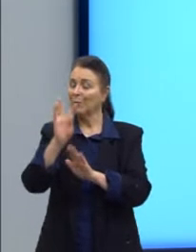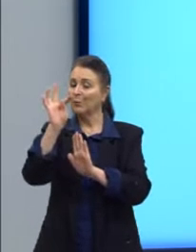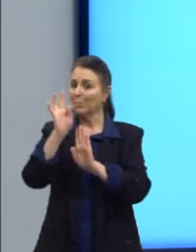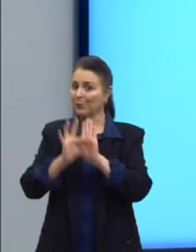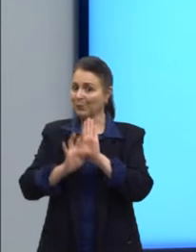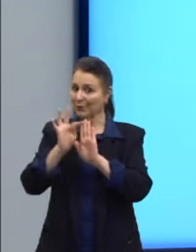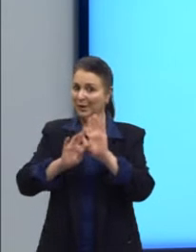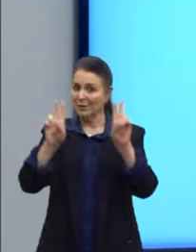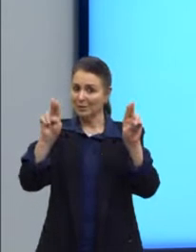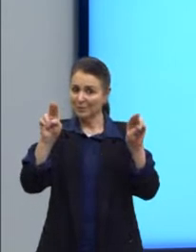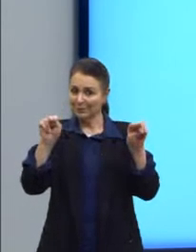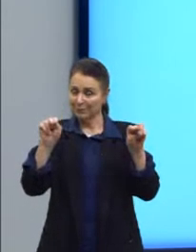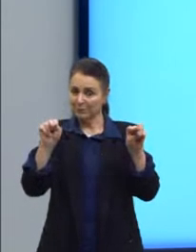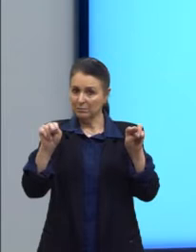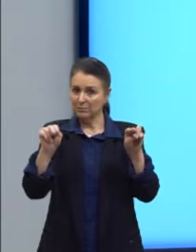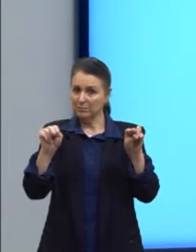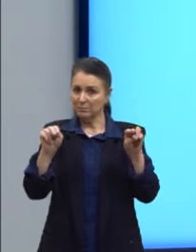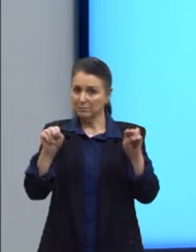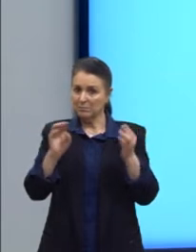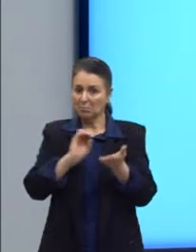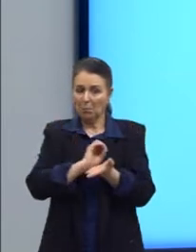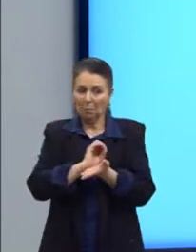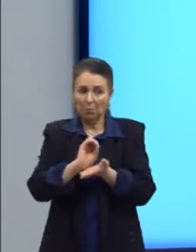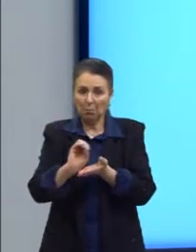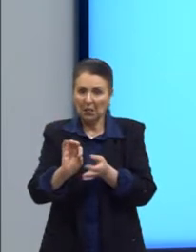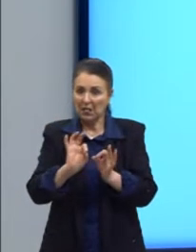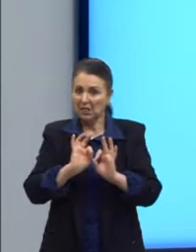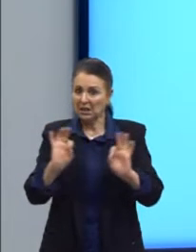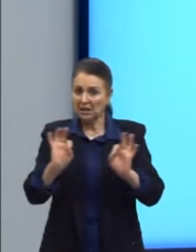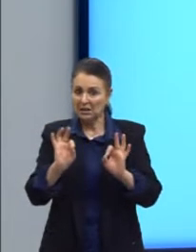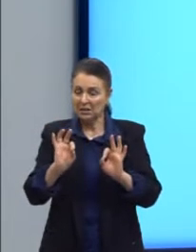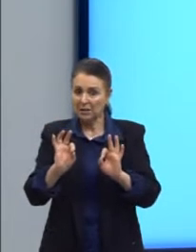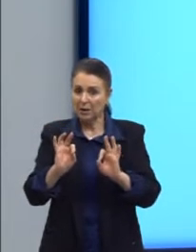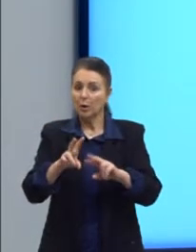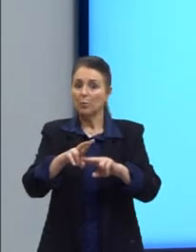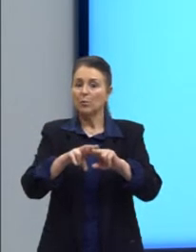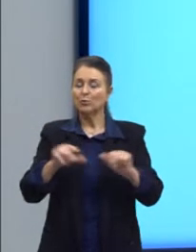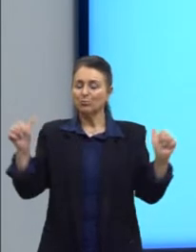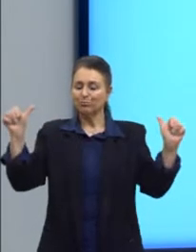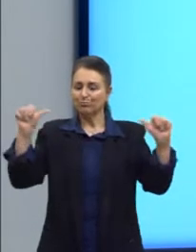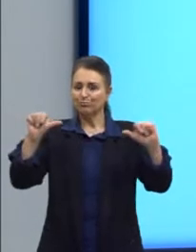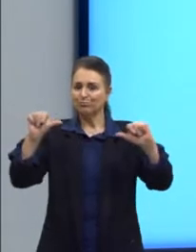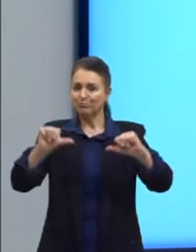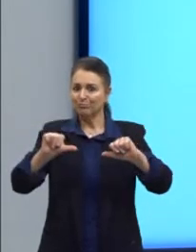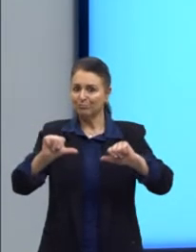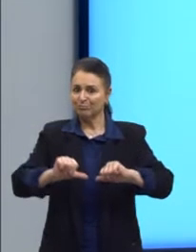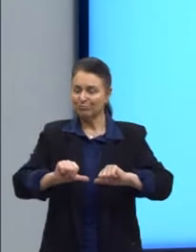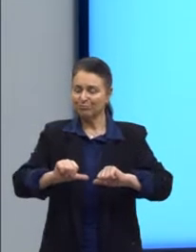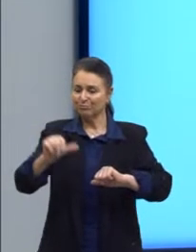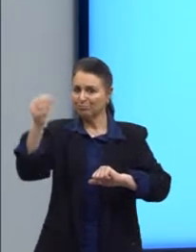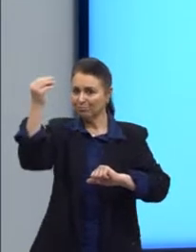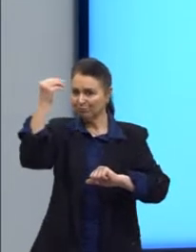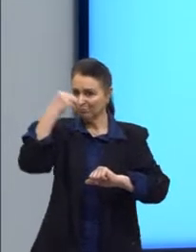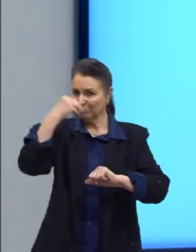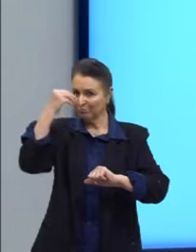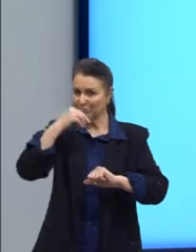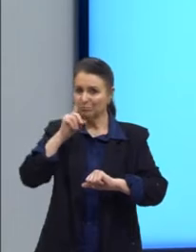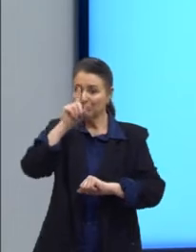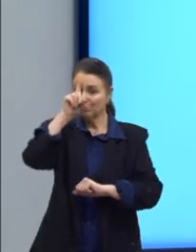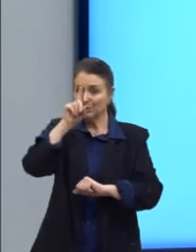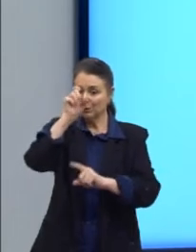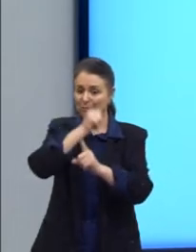é praticamente nula, o que agrava a situação de vulnerabilidade social